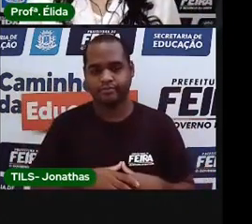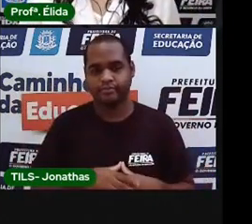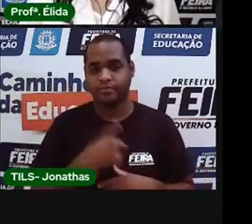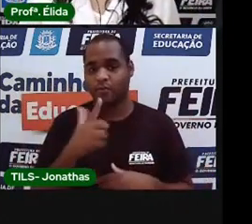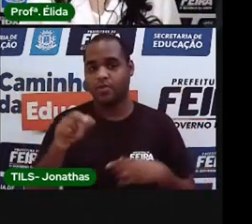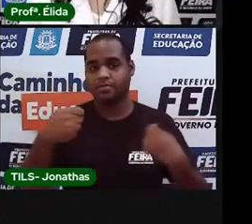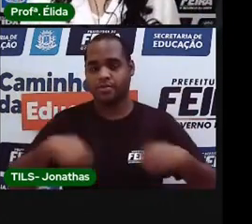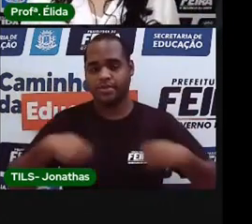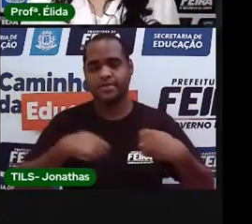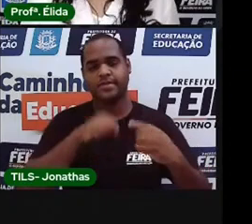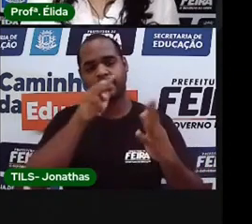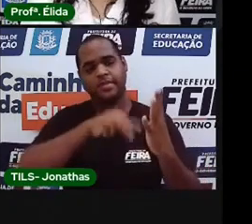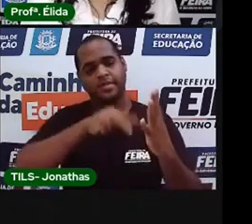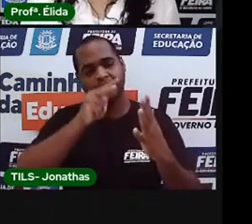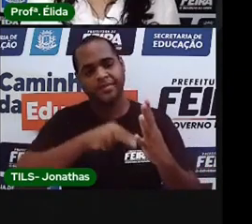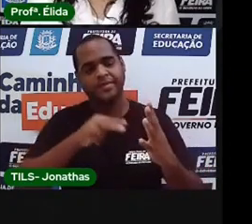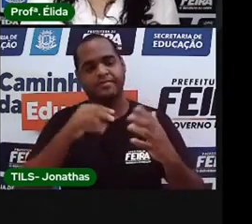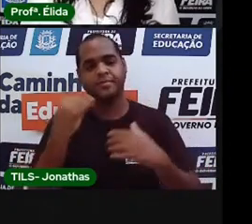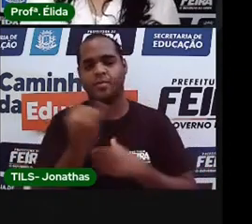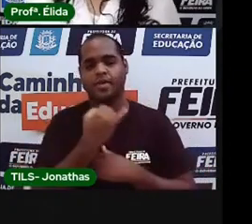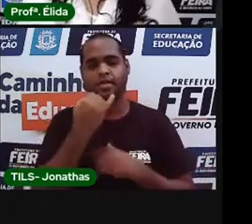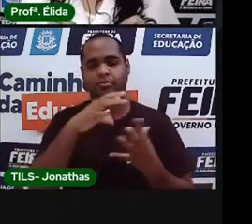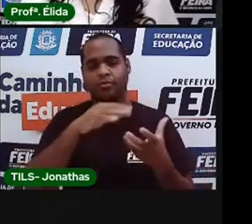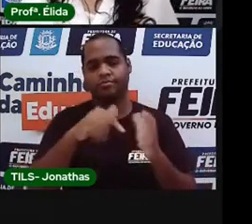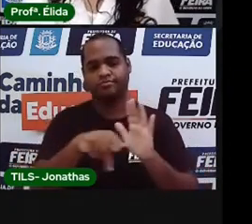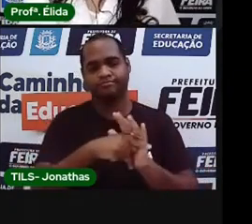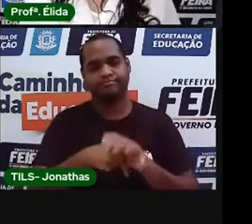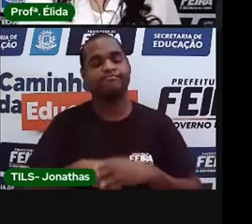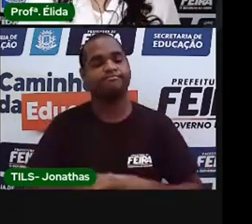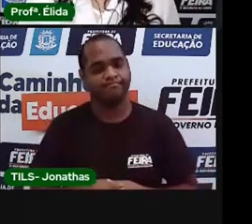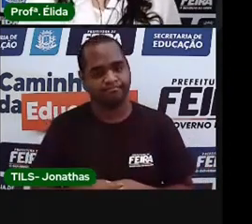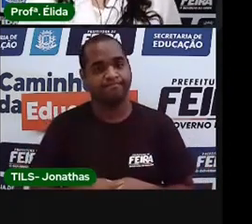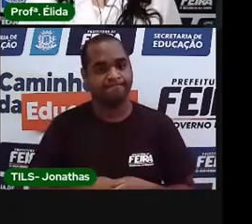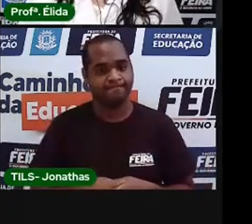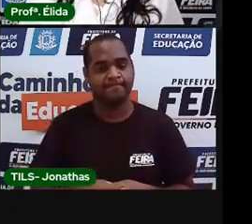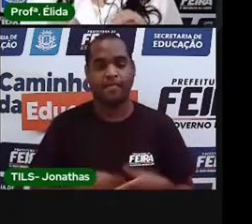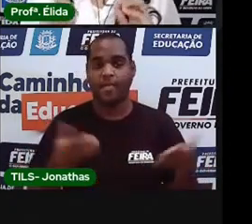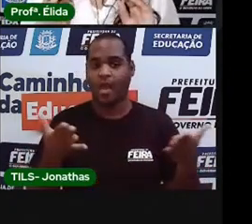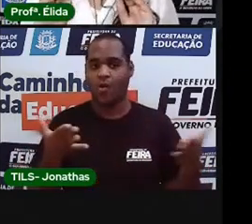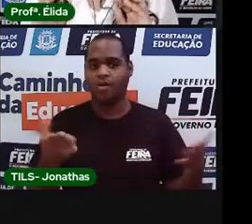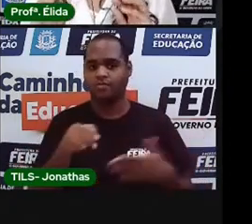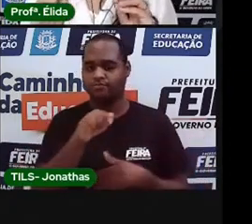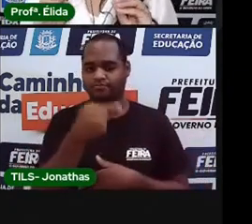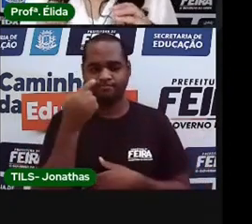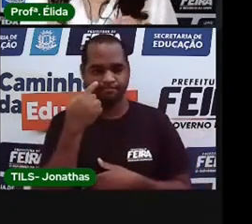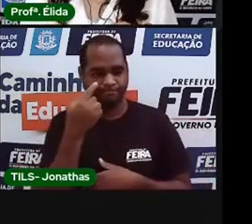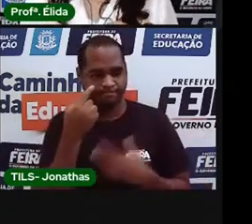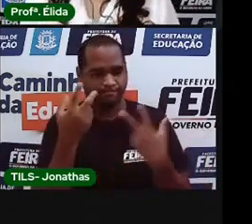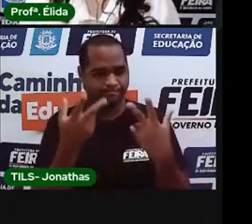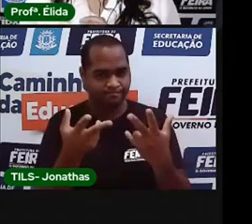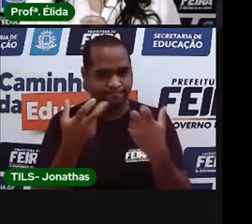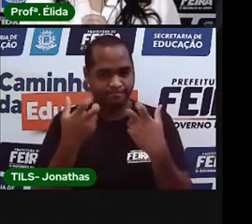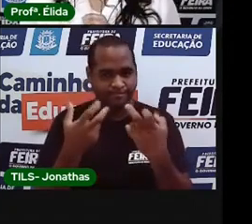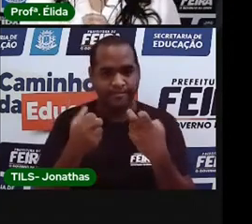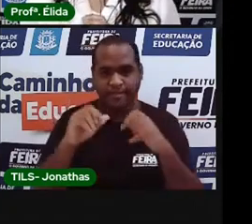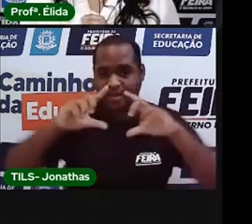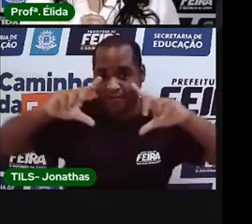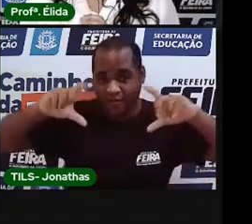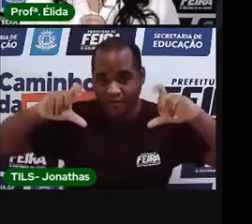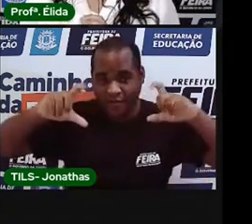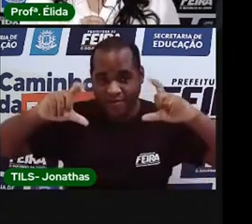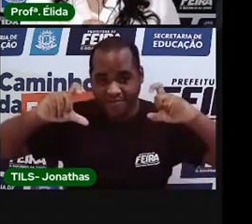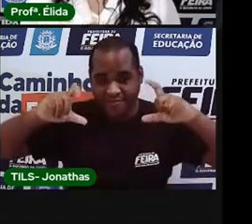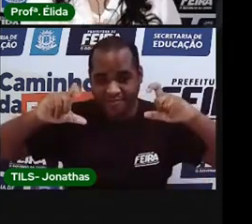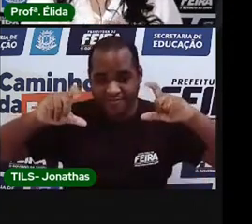da leitura para fazer parte desse mundo. Agora, a prova é que você olhe bem para essa imagem.